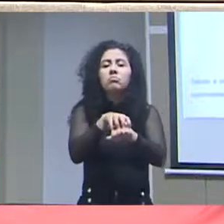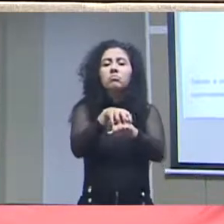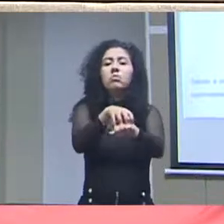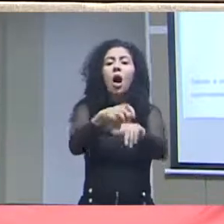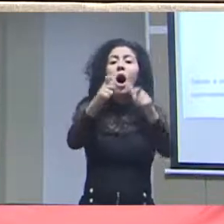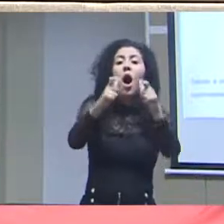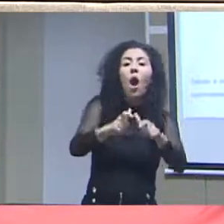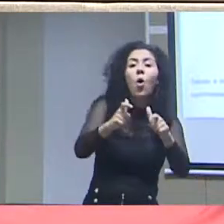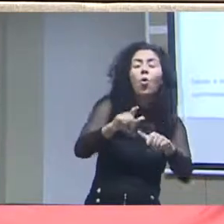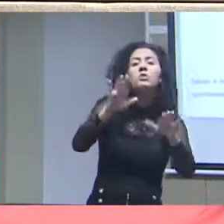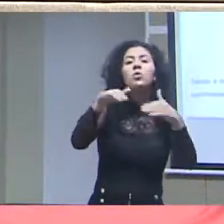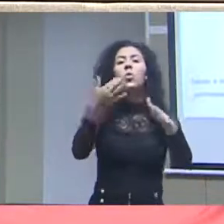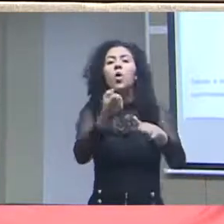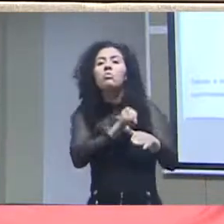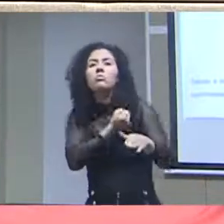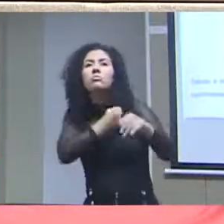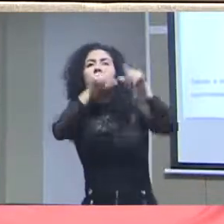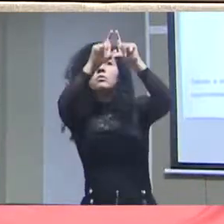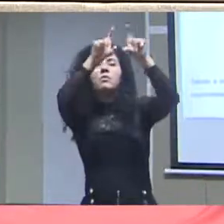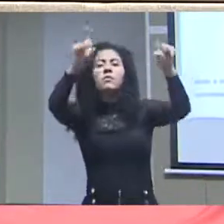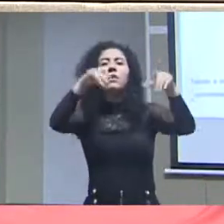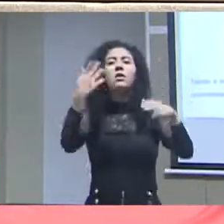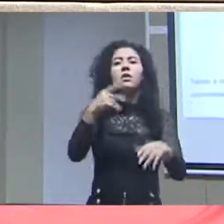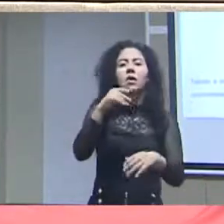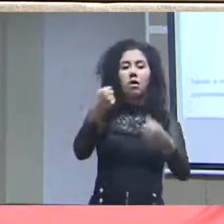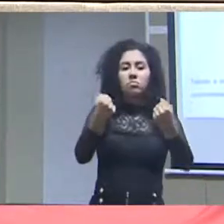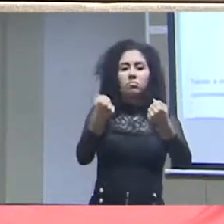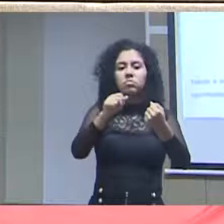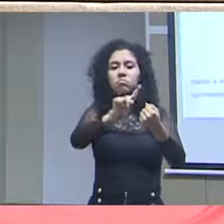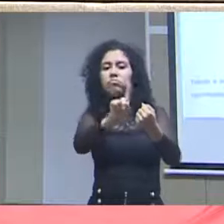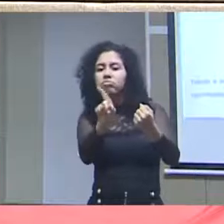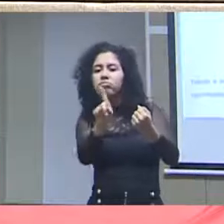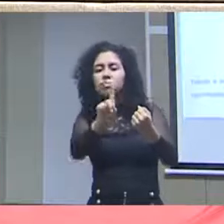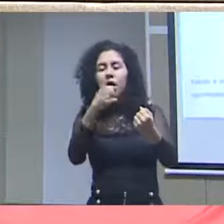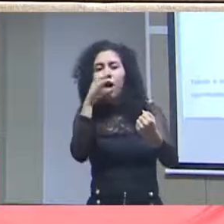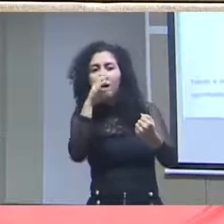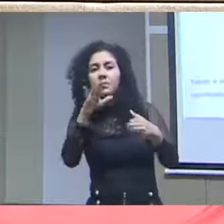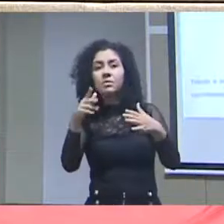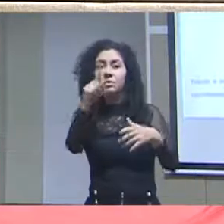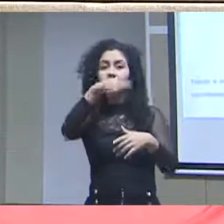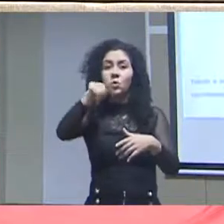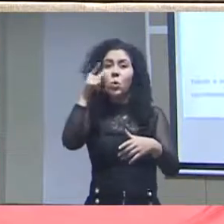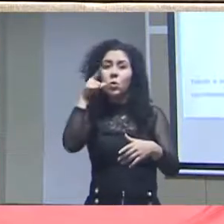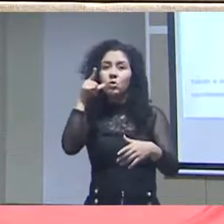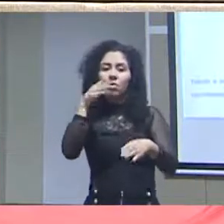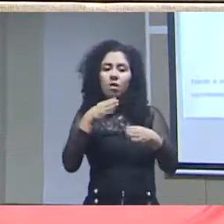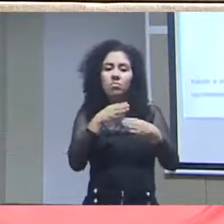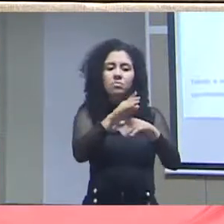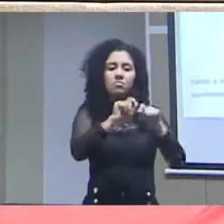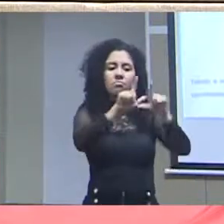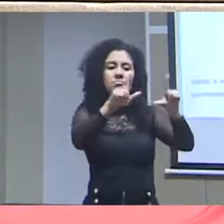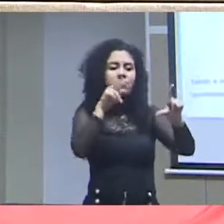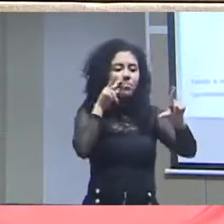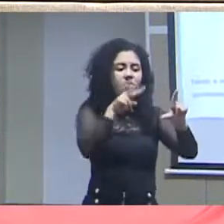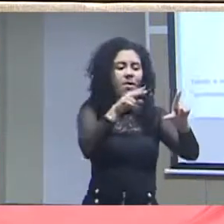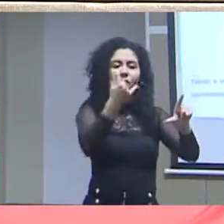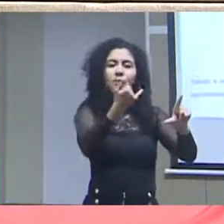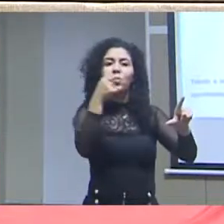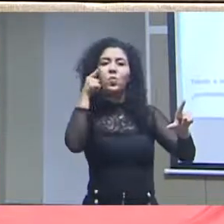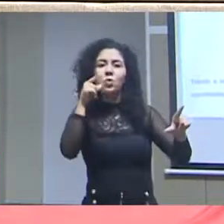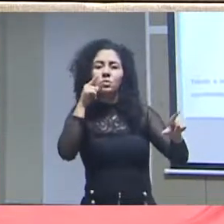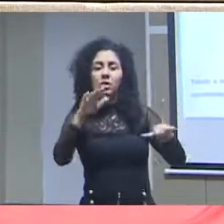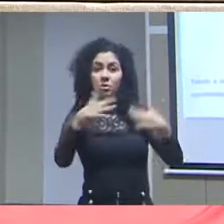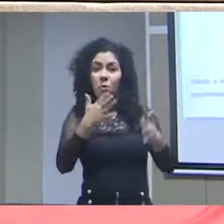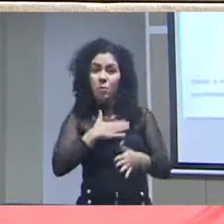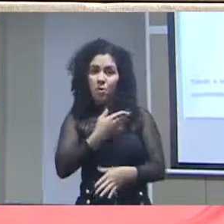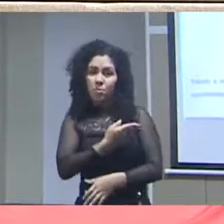estão passando, qual é o ônibus, aonde ele está, qual é a velocidade média que ele está andando, tudo isso você consegue saber com dados em formatos abertos. Então, esse meu amigo, ele